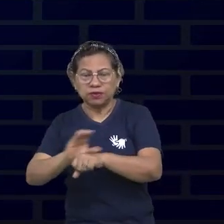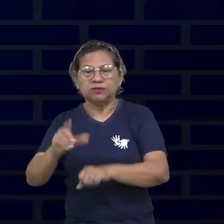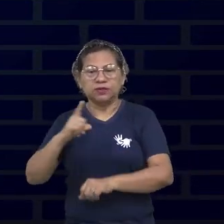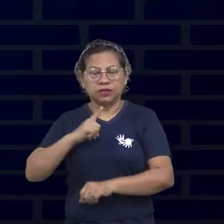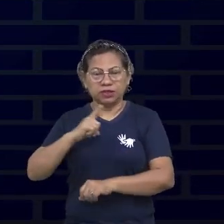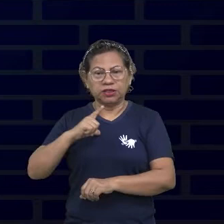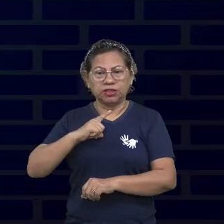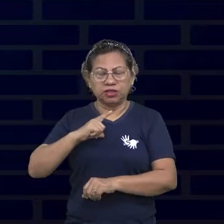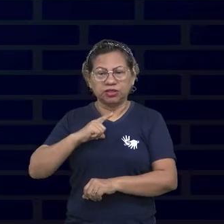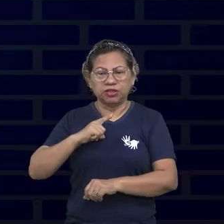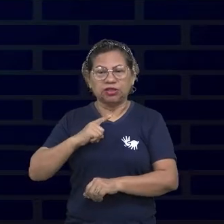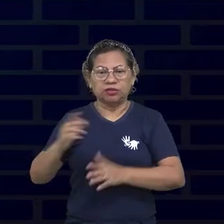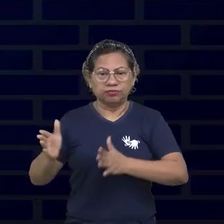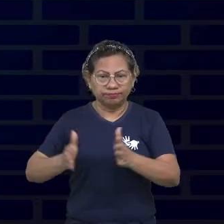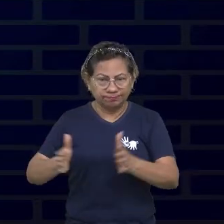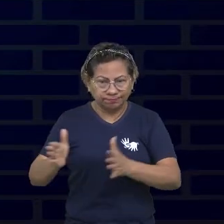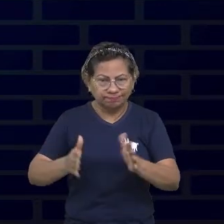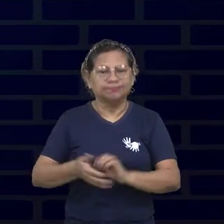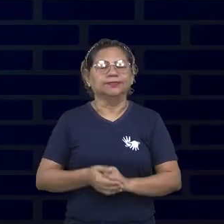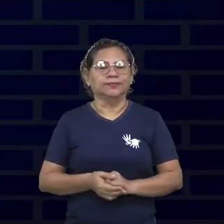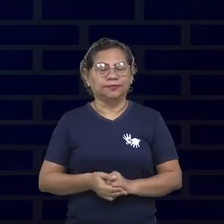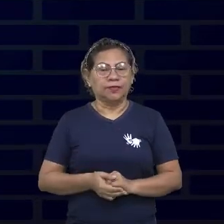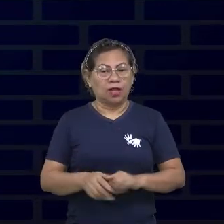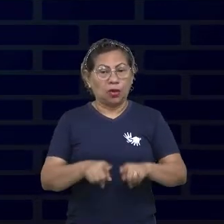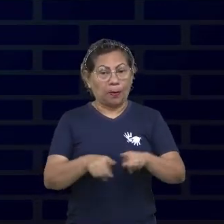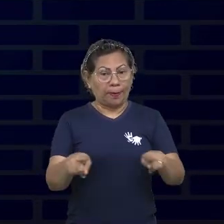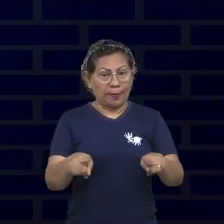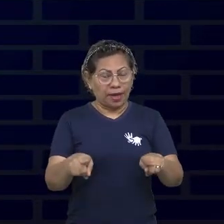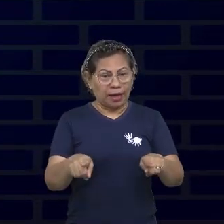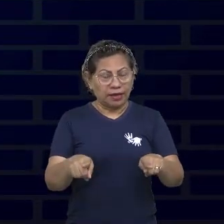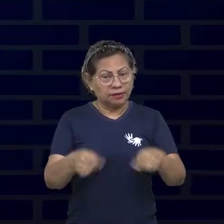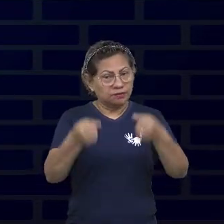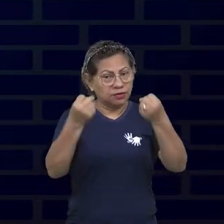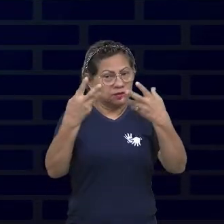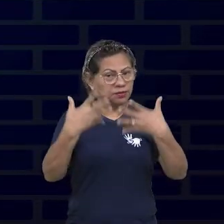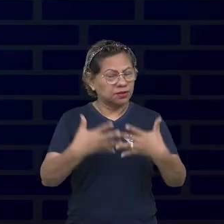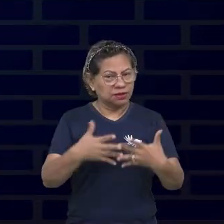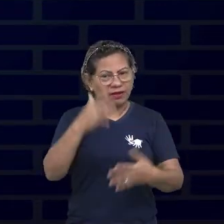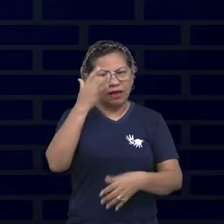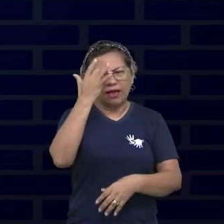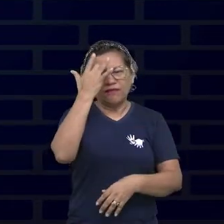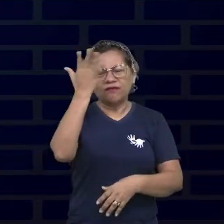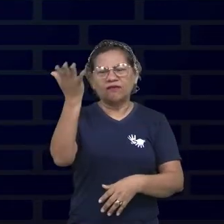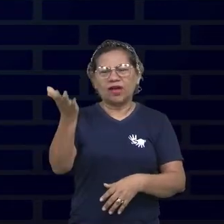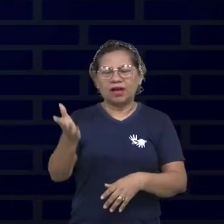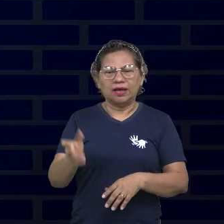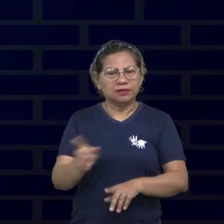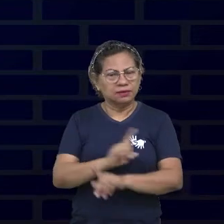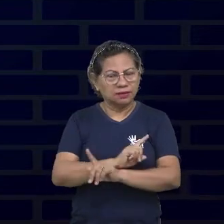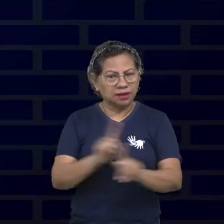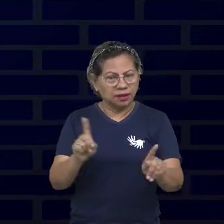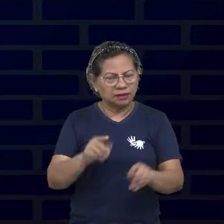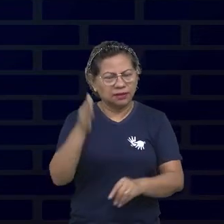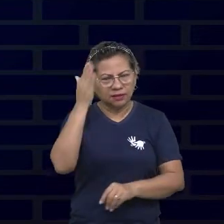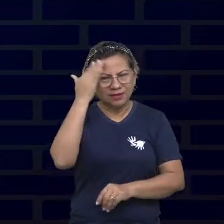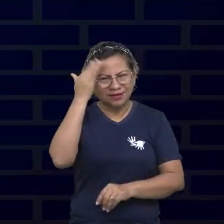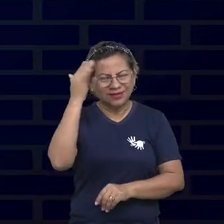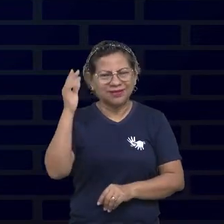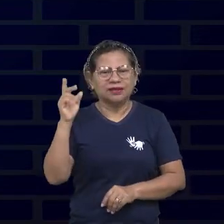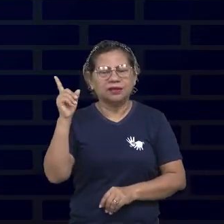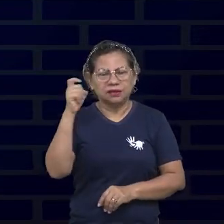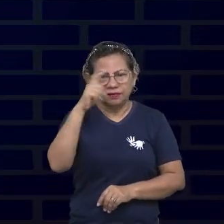naquela época. Eu não estou aqui para dizer para vocês que é fácil. Eu sei que é difícil, mas é